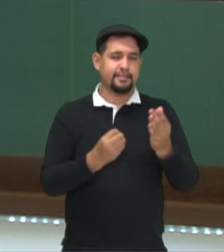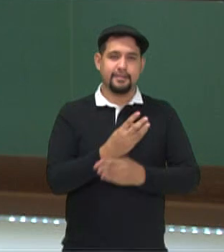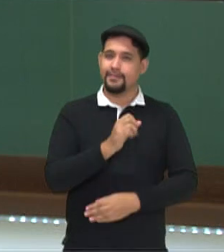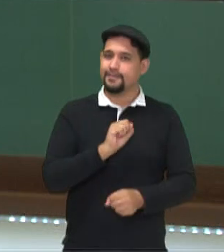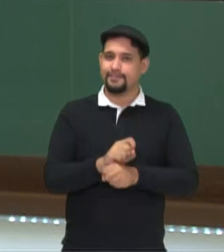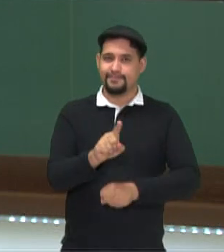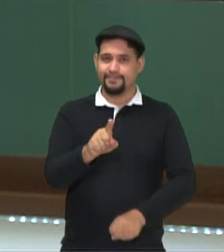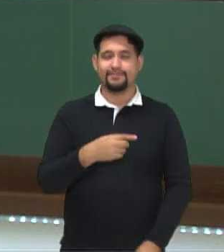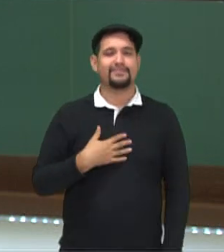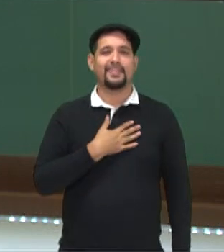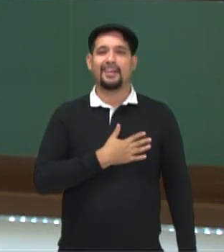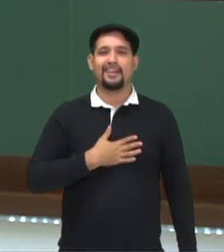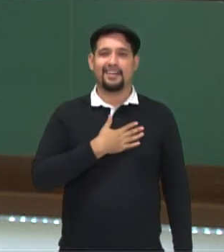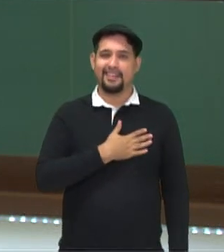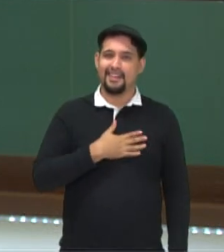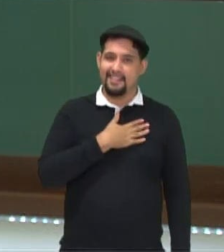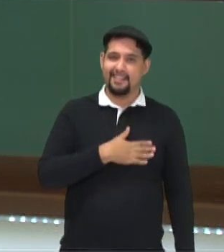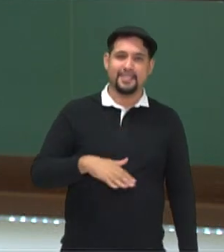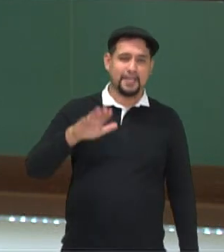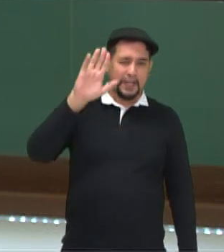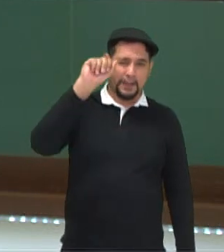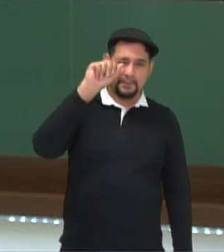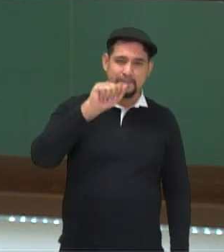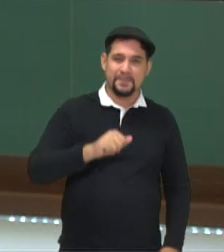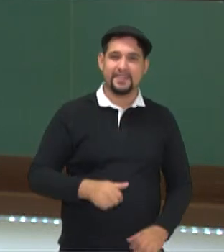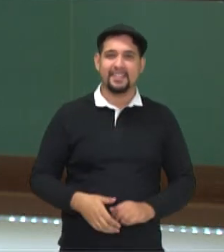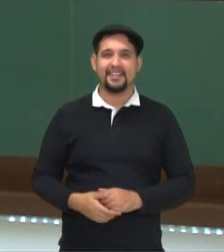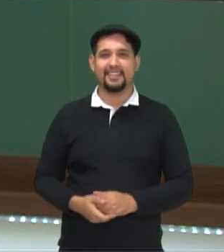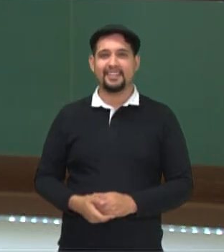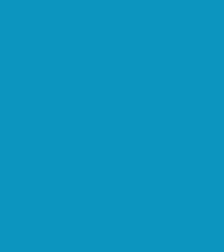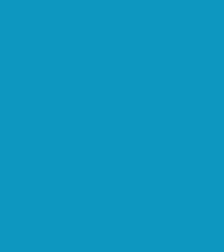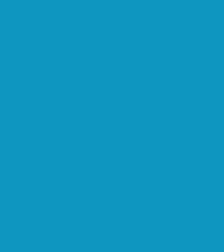Espero que você tenha gostado e até breve!